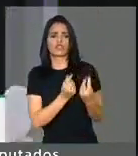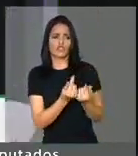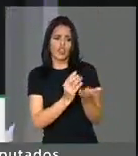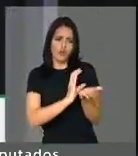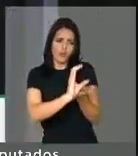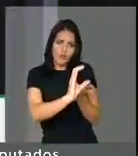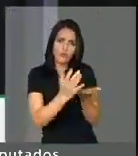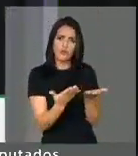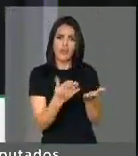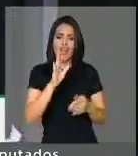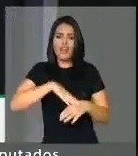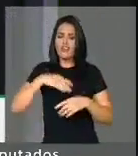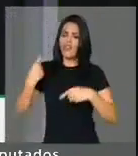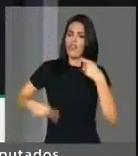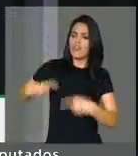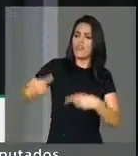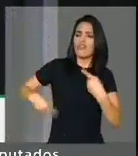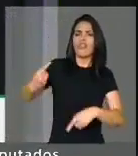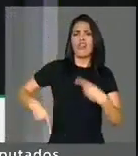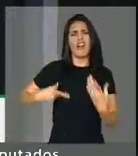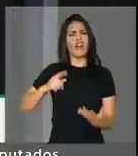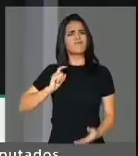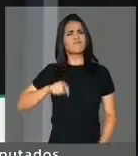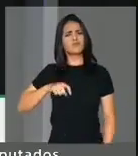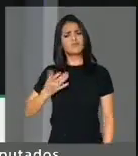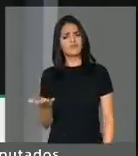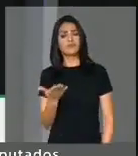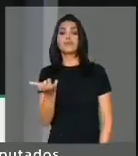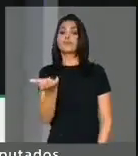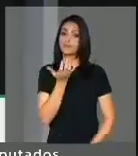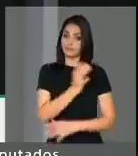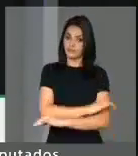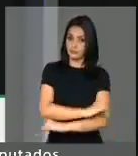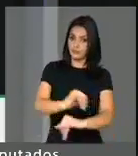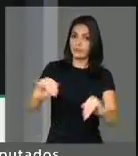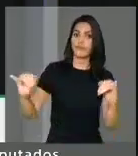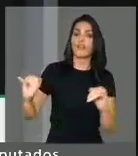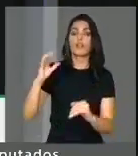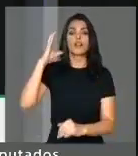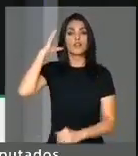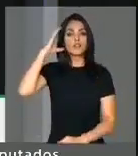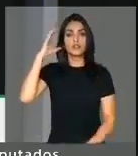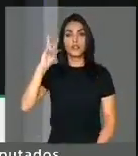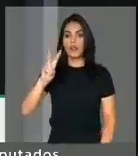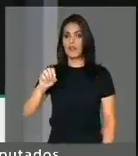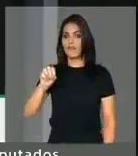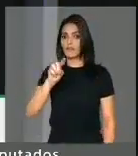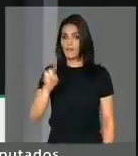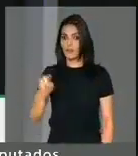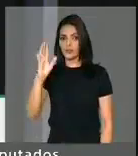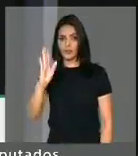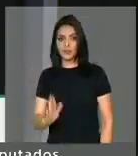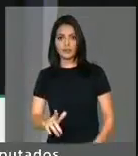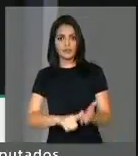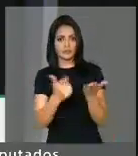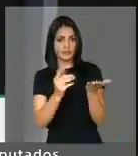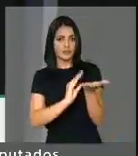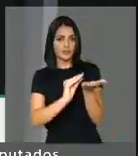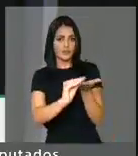Então, senhor presidente, eu quero aqui finalizar, pedir a vossa excelência a divulgação na voz do Brasil e nos meios de comunicação dessa casa, dessa preocupação. Obrigado.